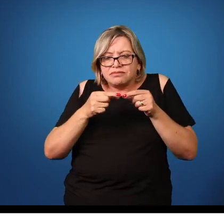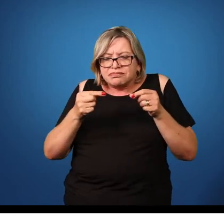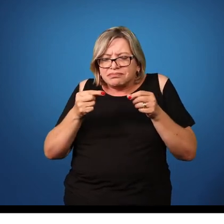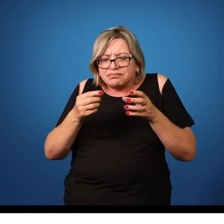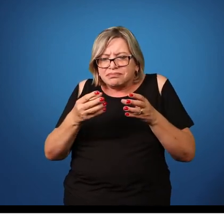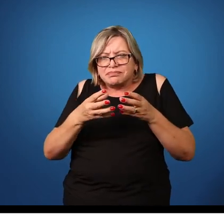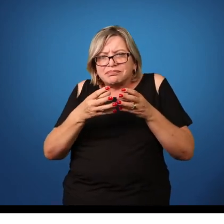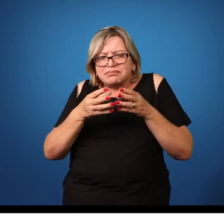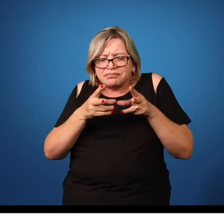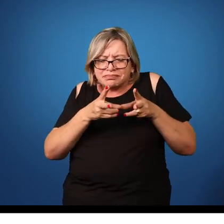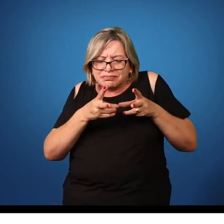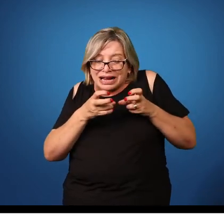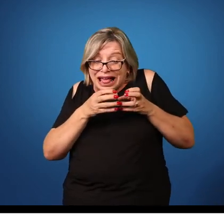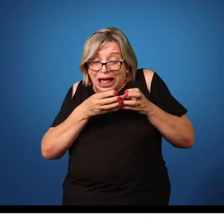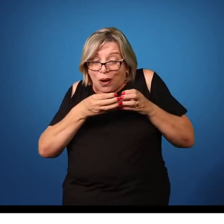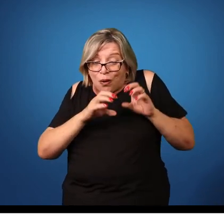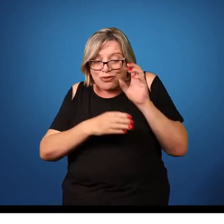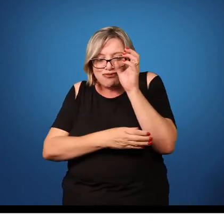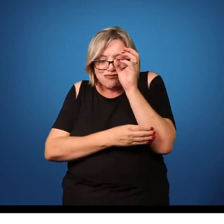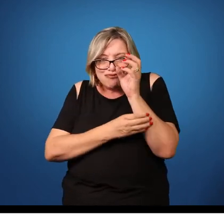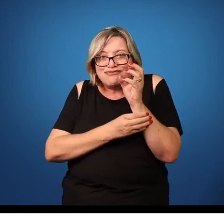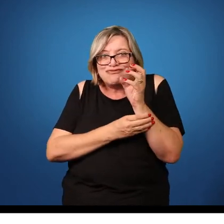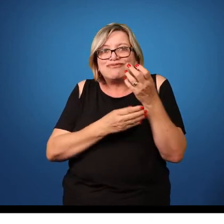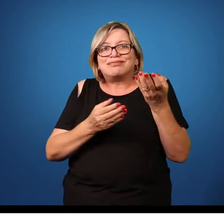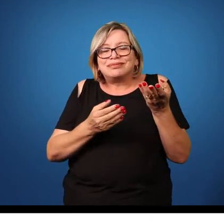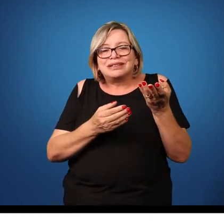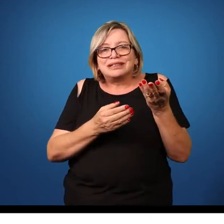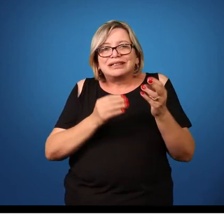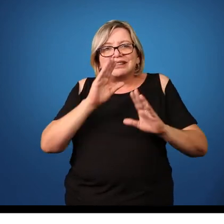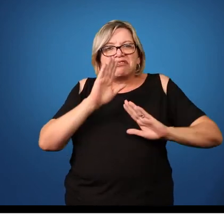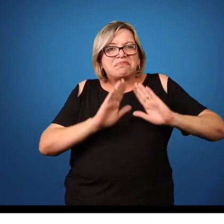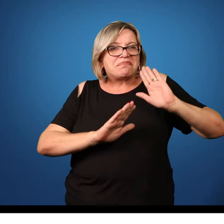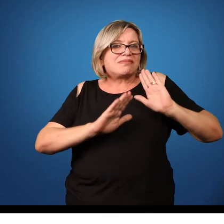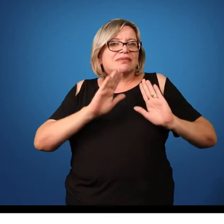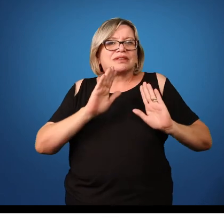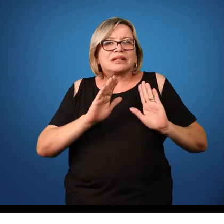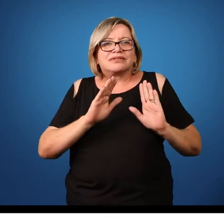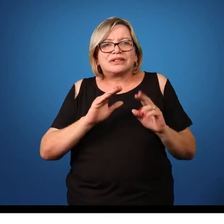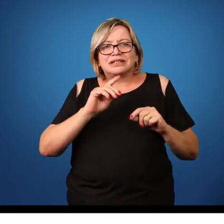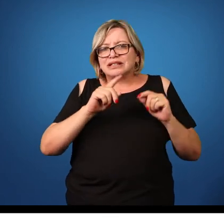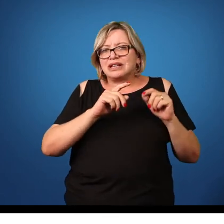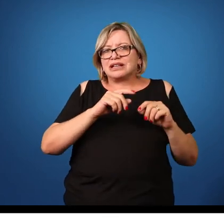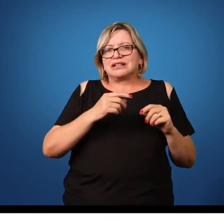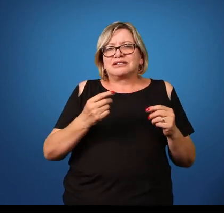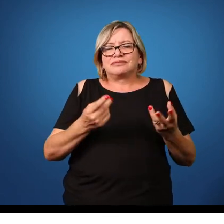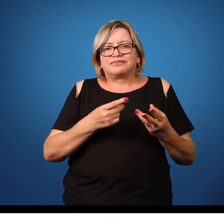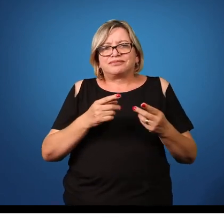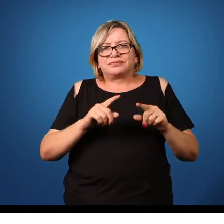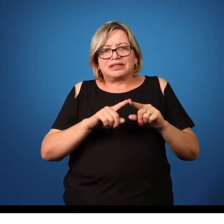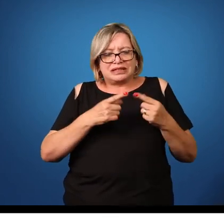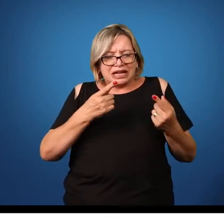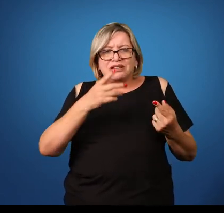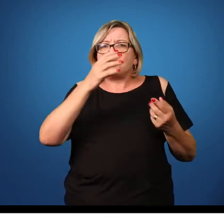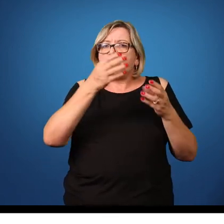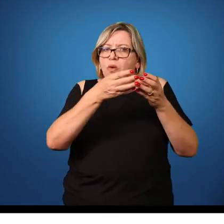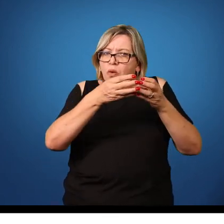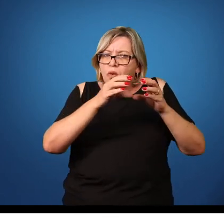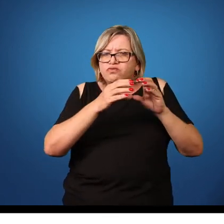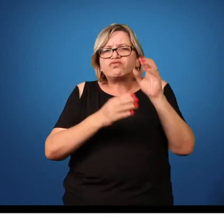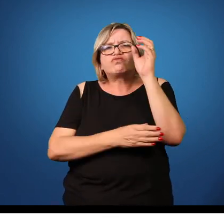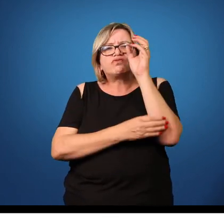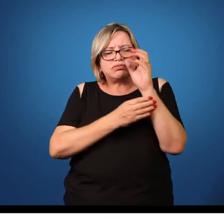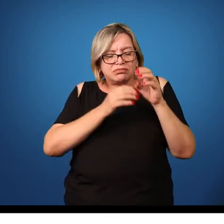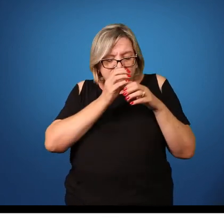ovos nas fezes do hospedeiro independente se é tênia sólion ou saginata a presença desses ovos